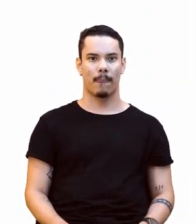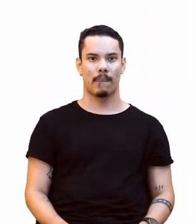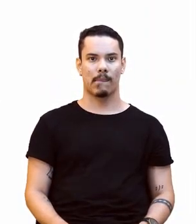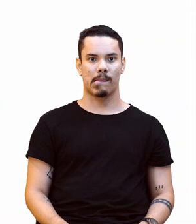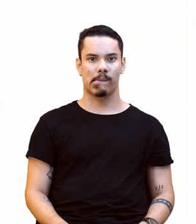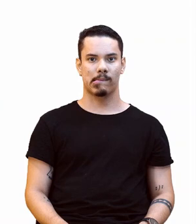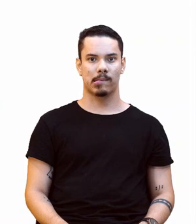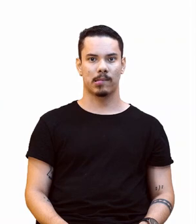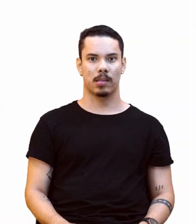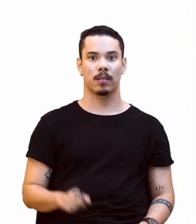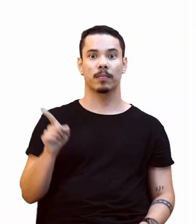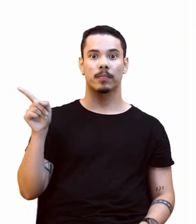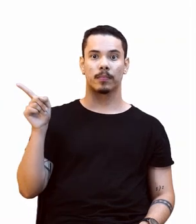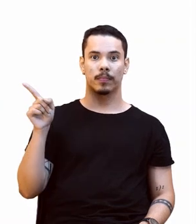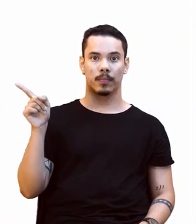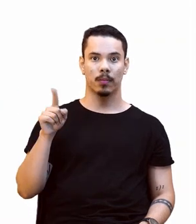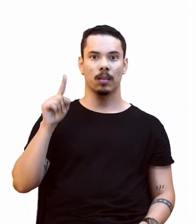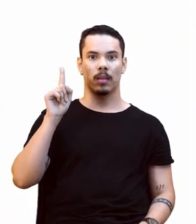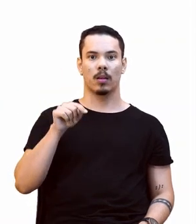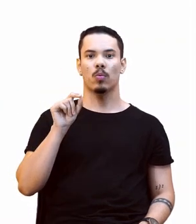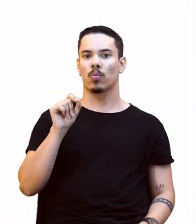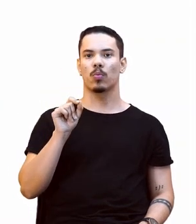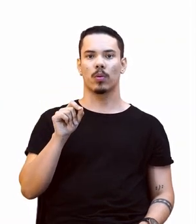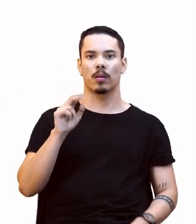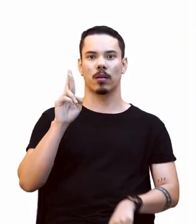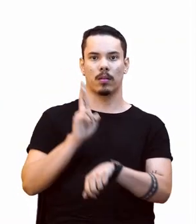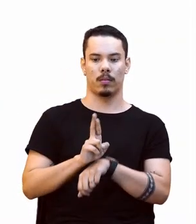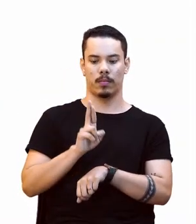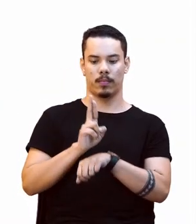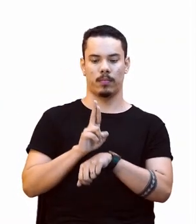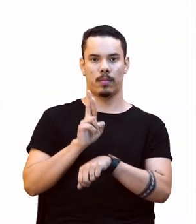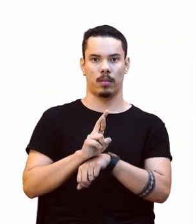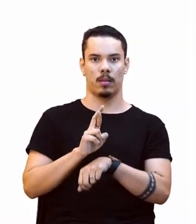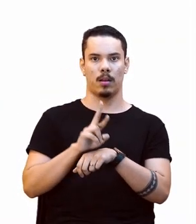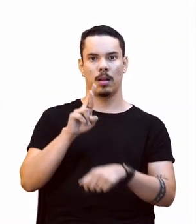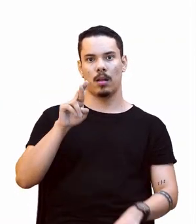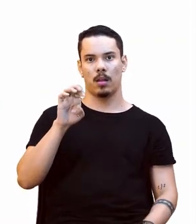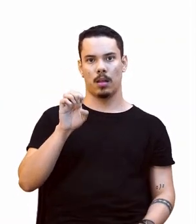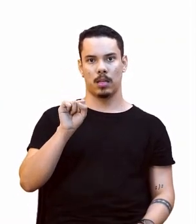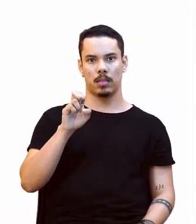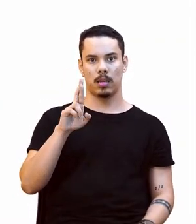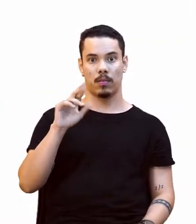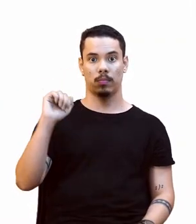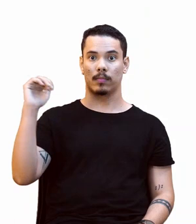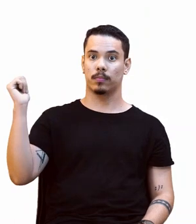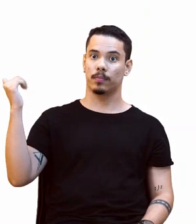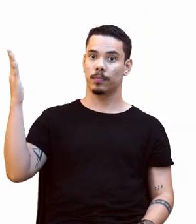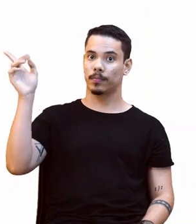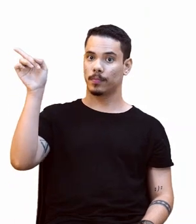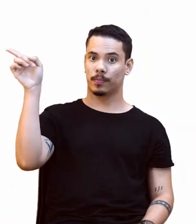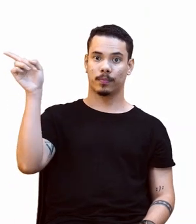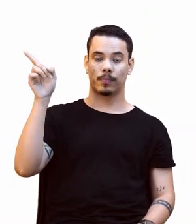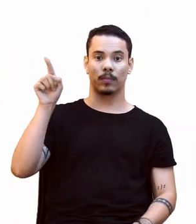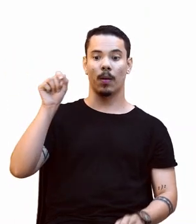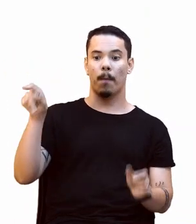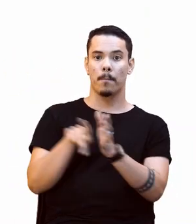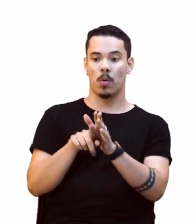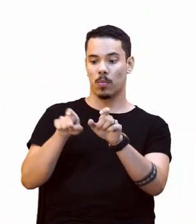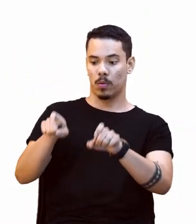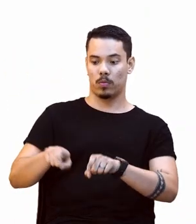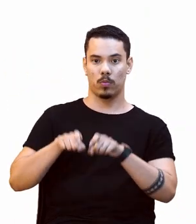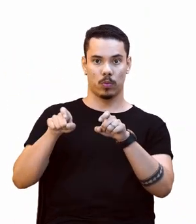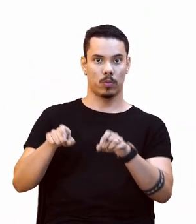embaixo, Reserva, né? Aqui elas. E aqui atividade de agricultura. Tem uma estrada, um corredor,